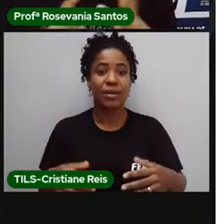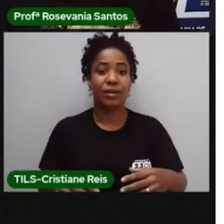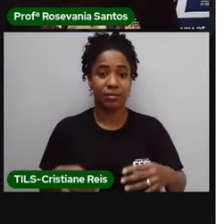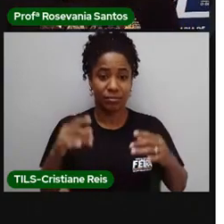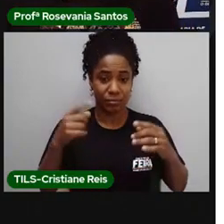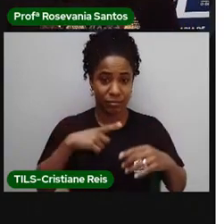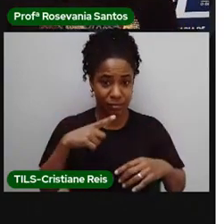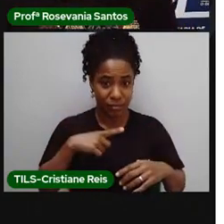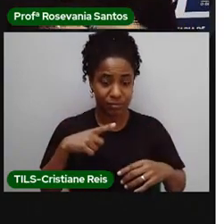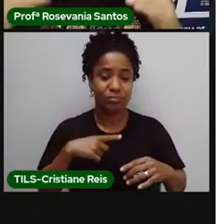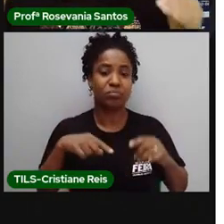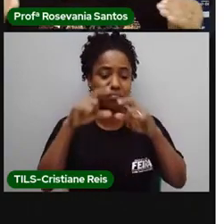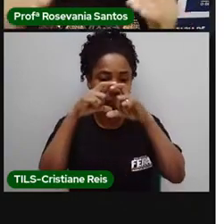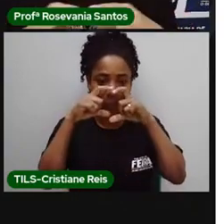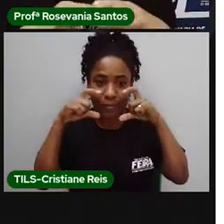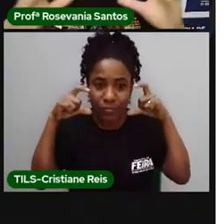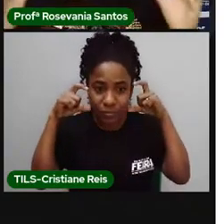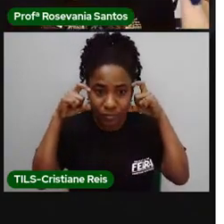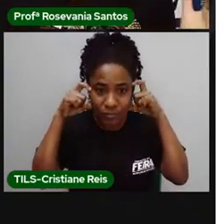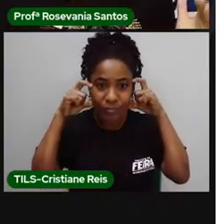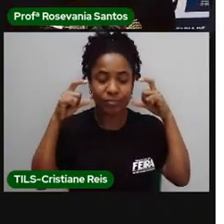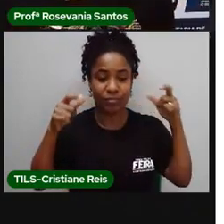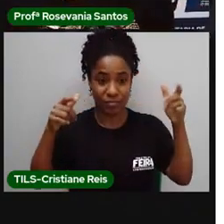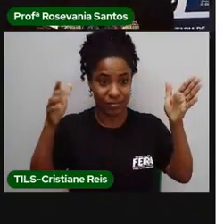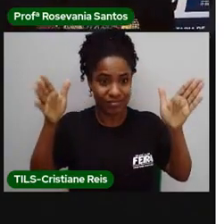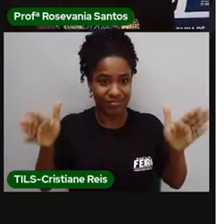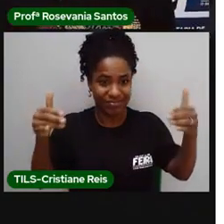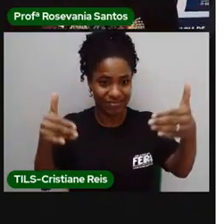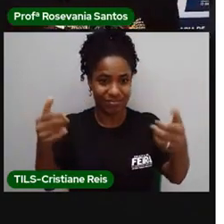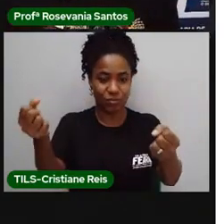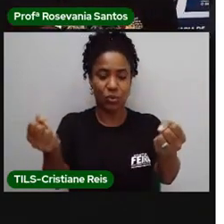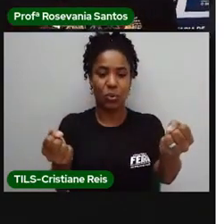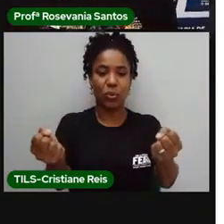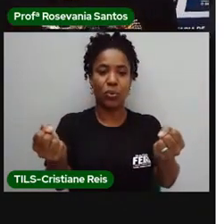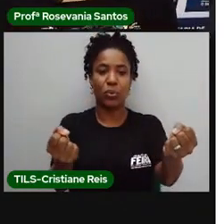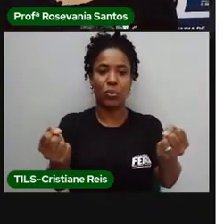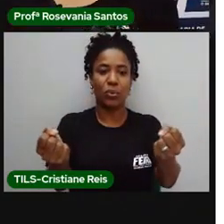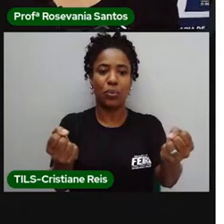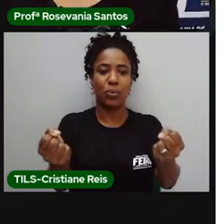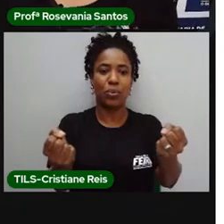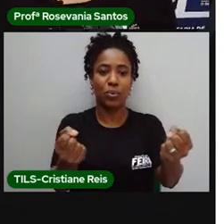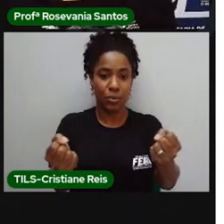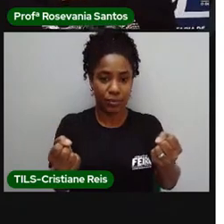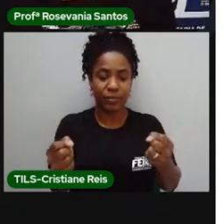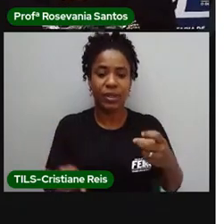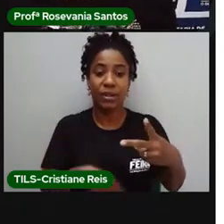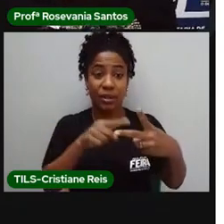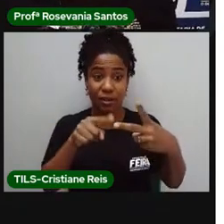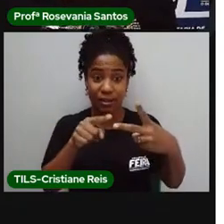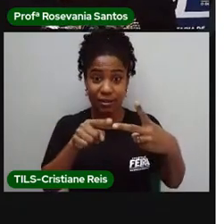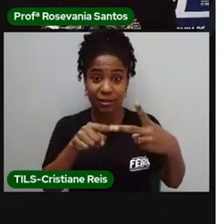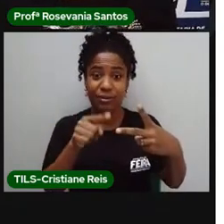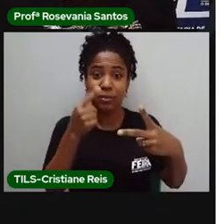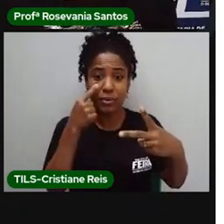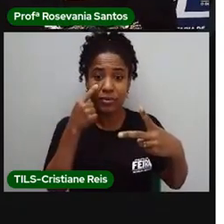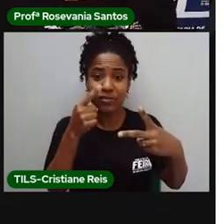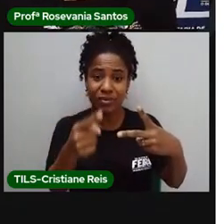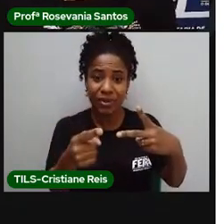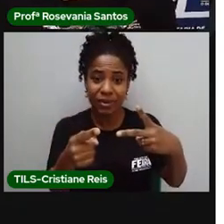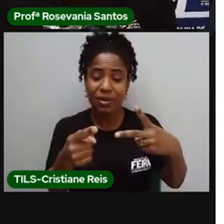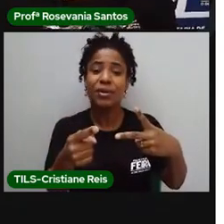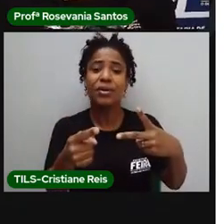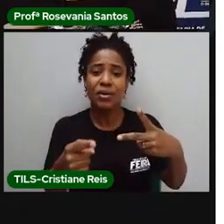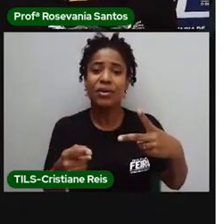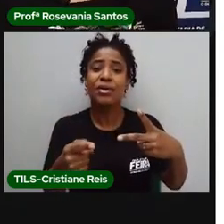protegido ali dentro da cabine daquela máquina. Na segunda imagem, que é a imagem do meio, eu tenho um